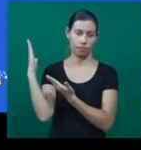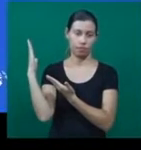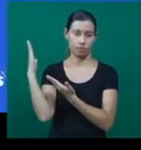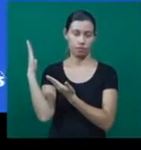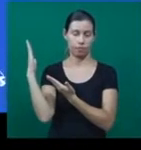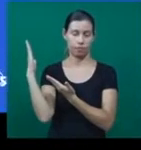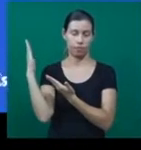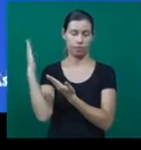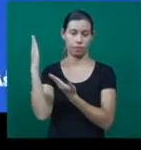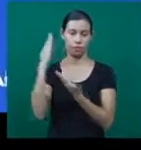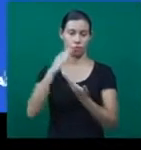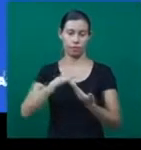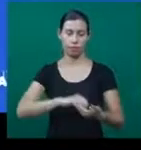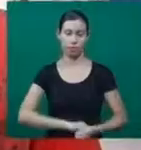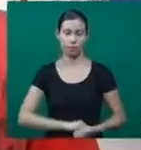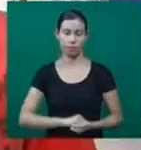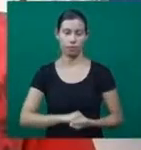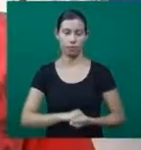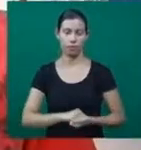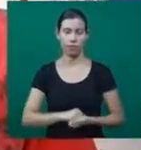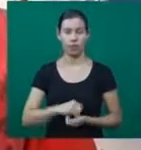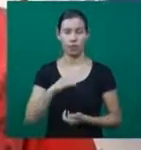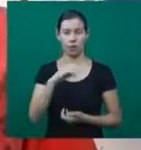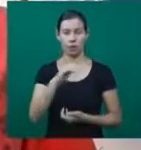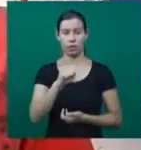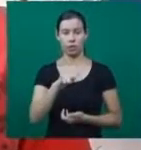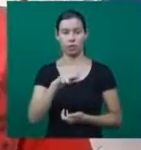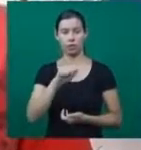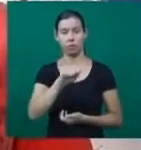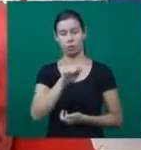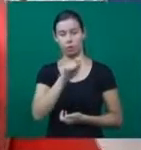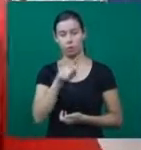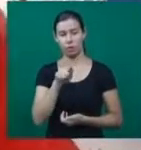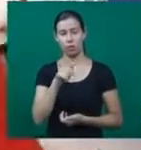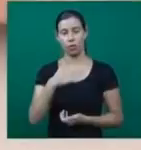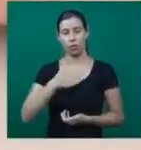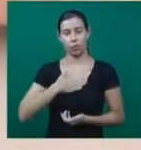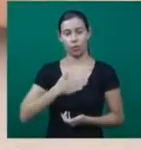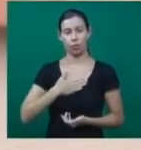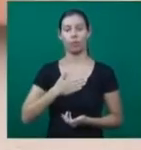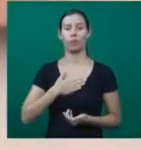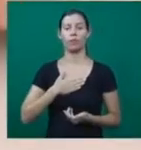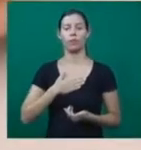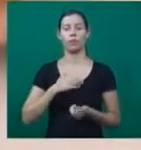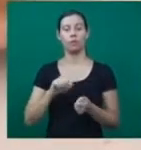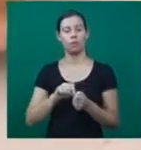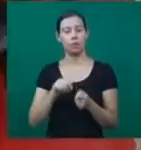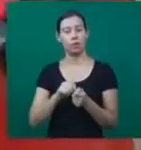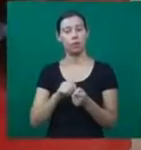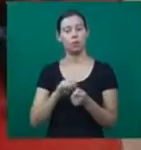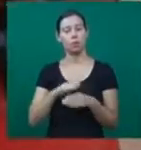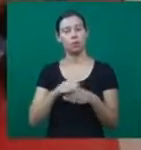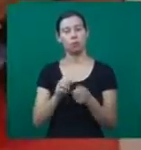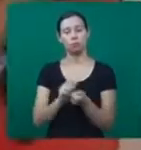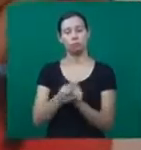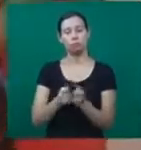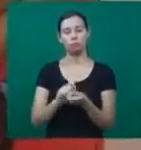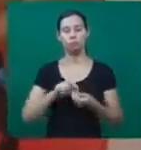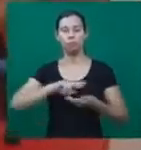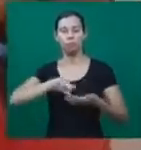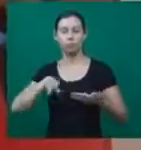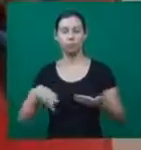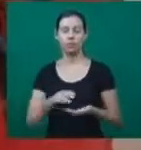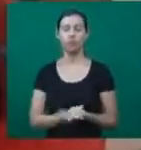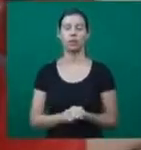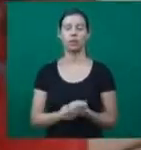e Distrito de Tapuirama. Cauã gosta da atividade de artesanato. Com muita criatividade, já deixou pronto o